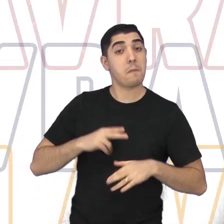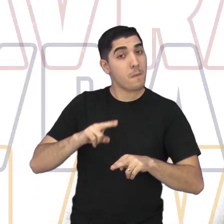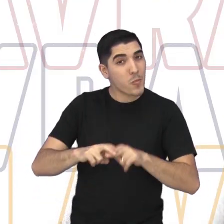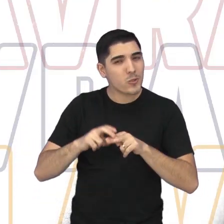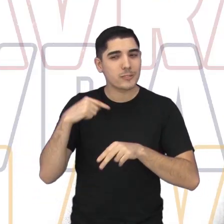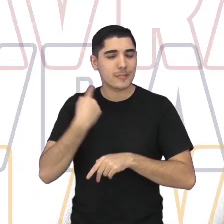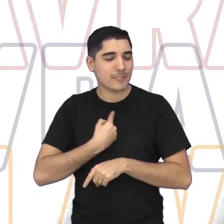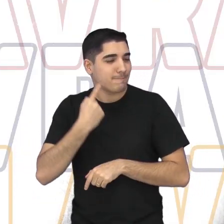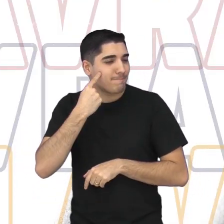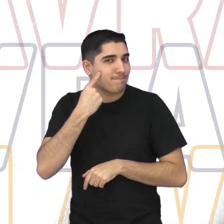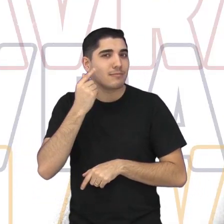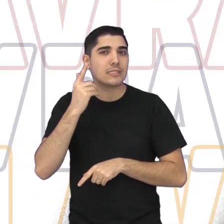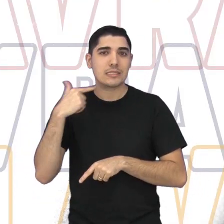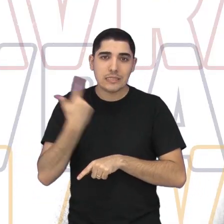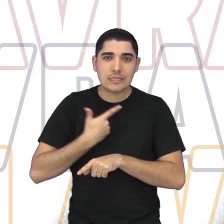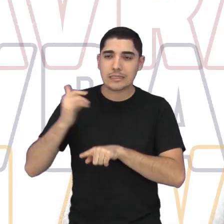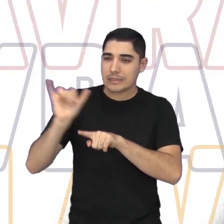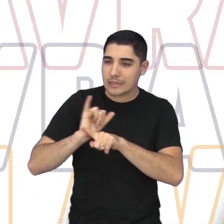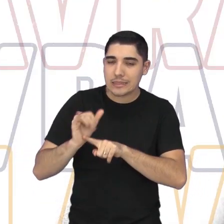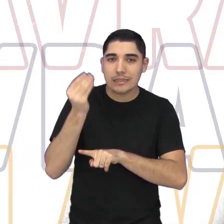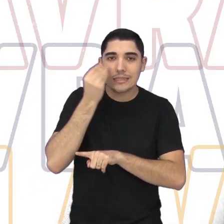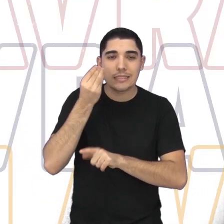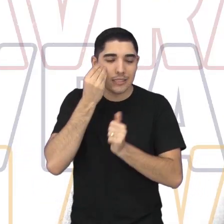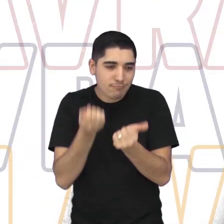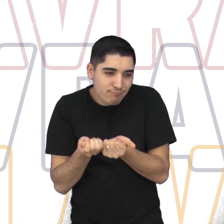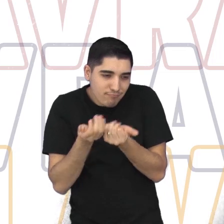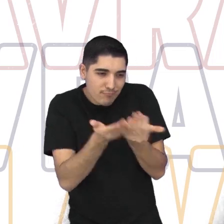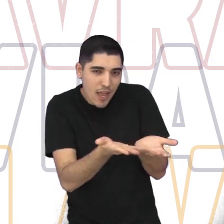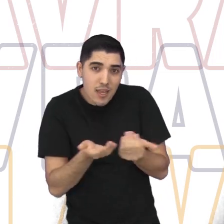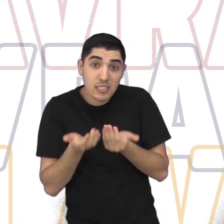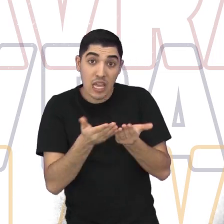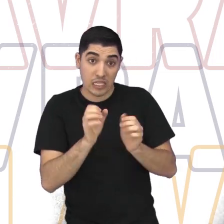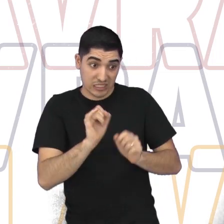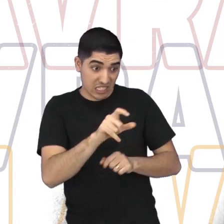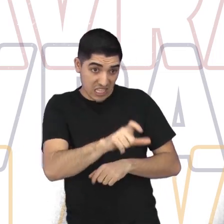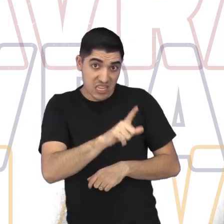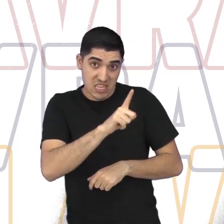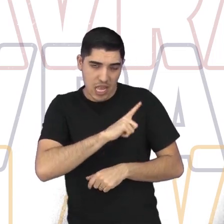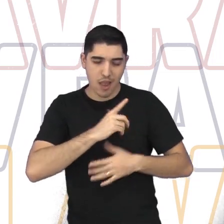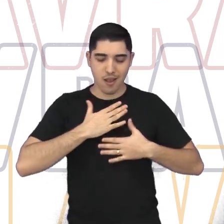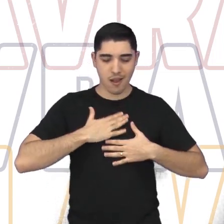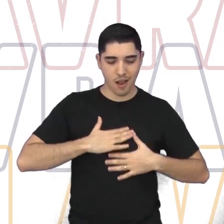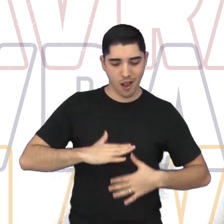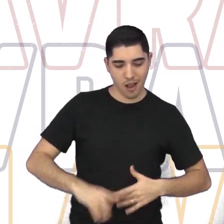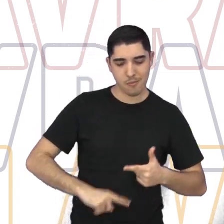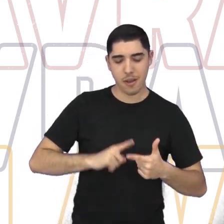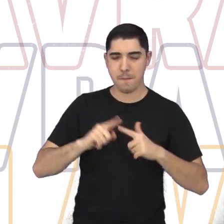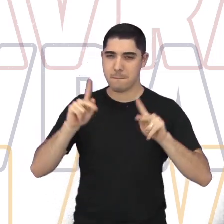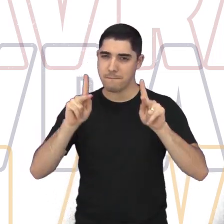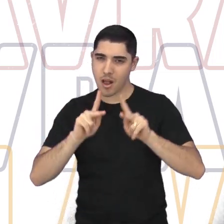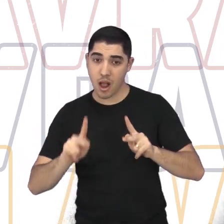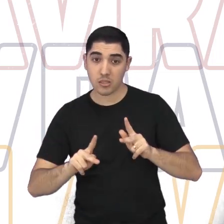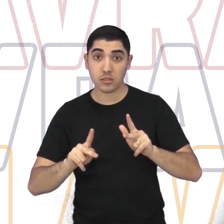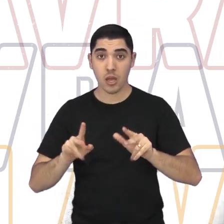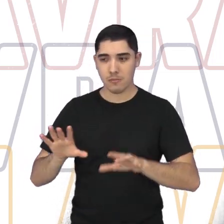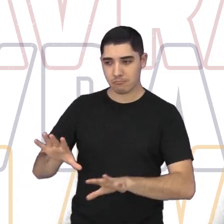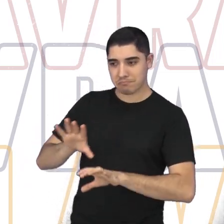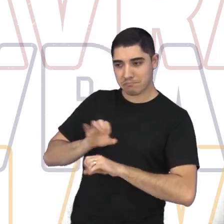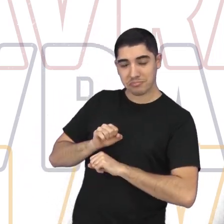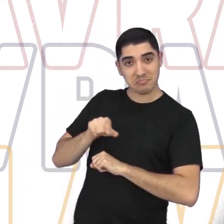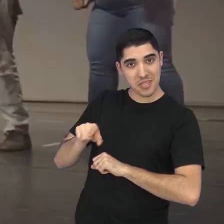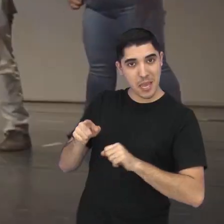né? Então, eles tendo essa calma, essa tranquilidade através da música,